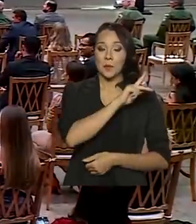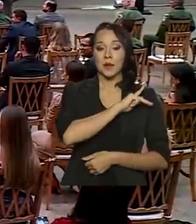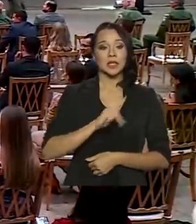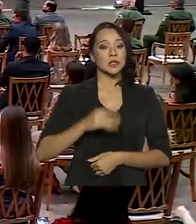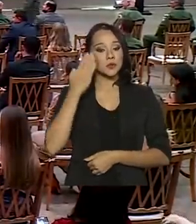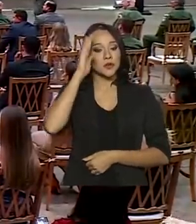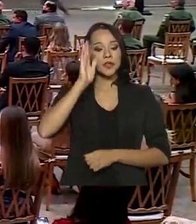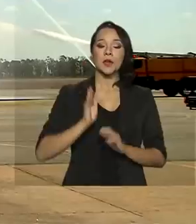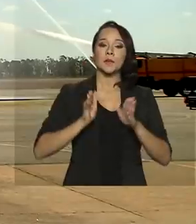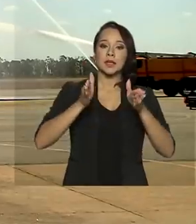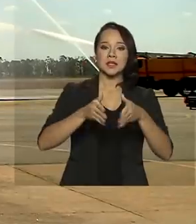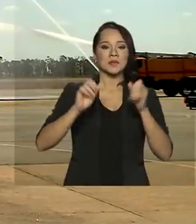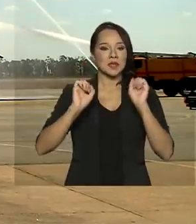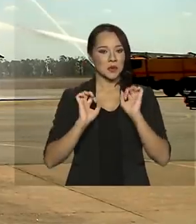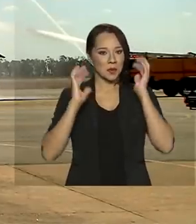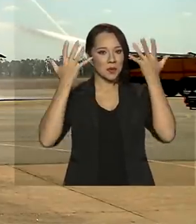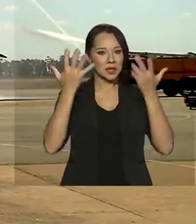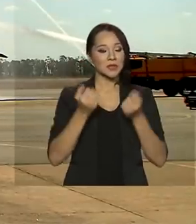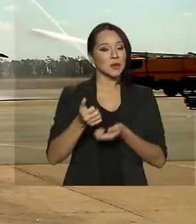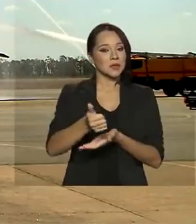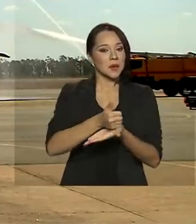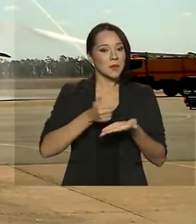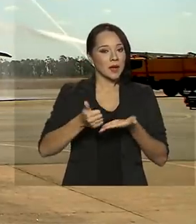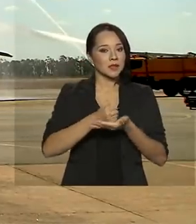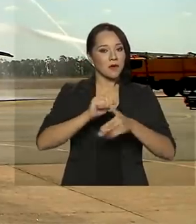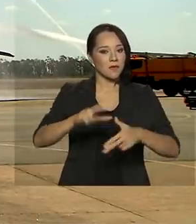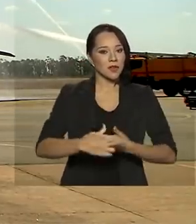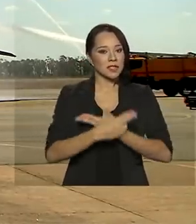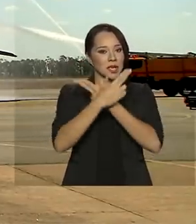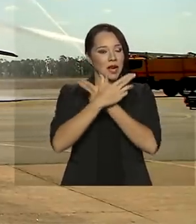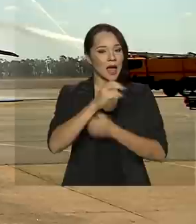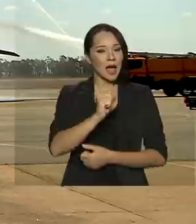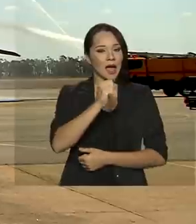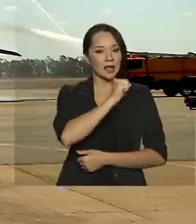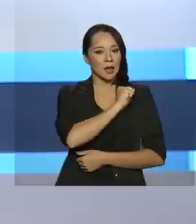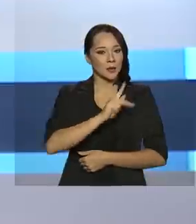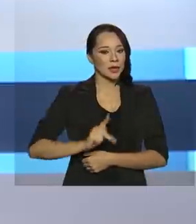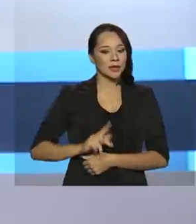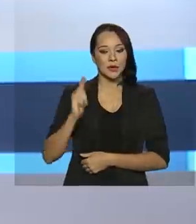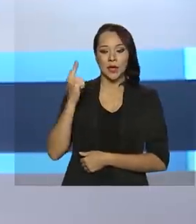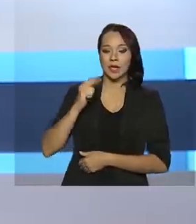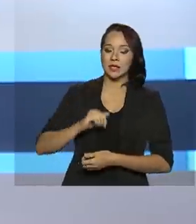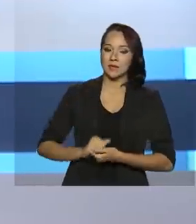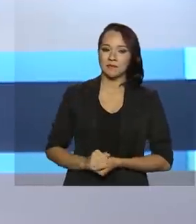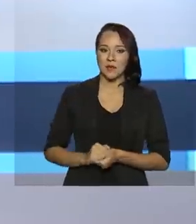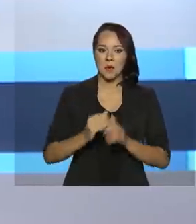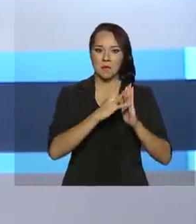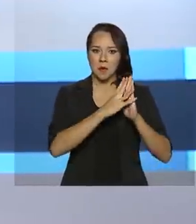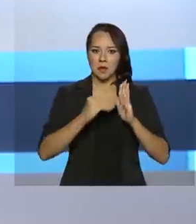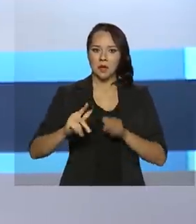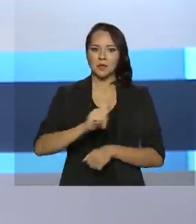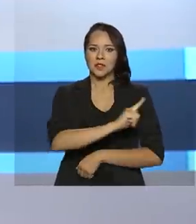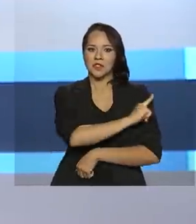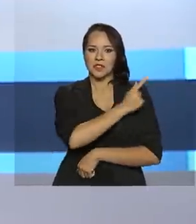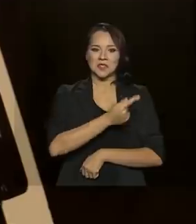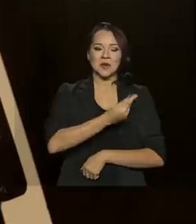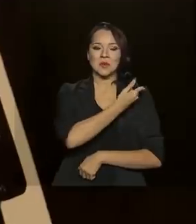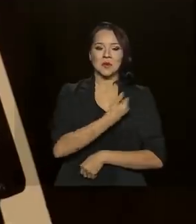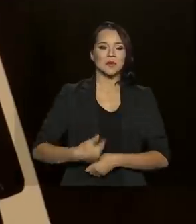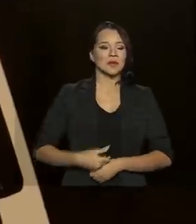Bolsonaro participa das comemorações na base da Força Aérea em Anápolis, Goiás. Exemplo de gestão pública.